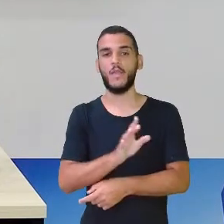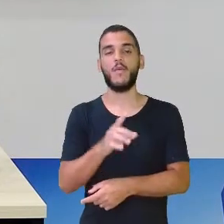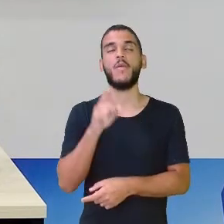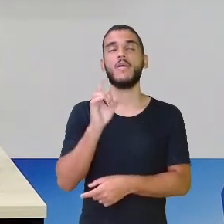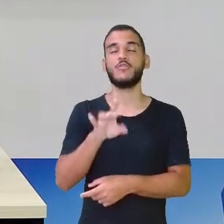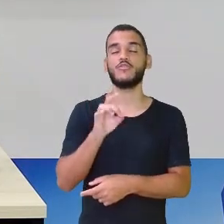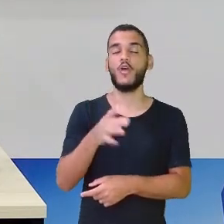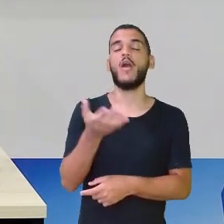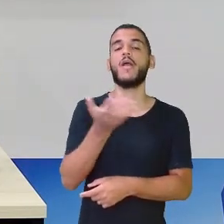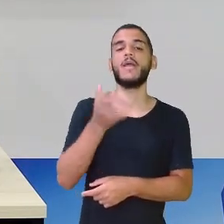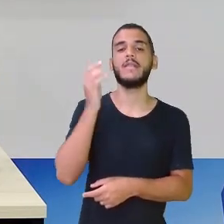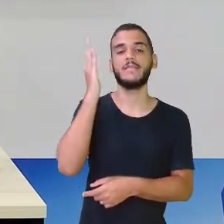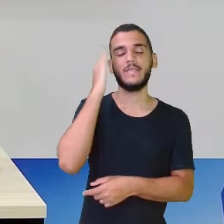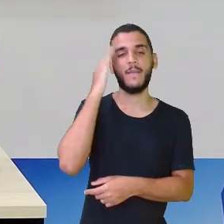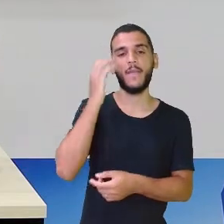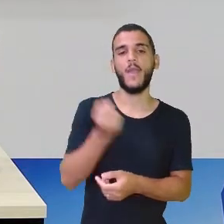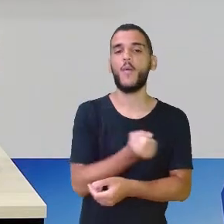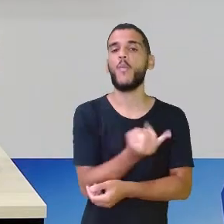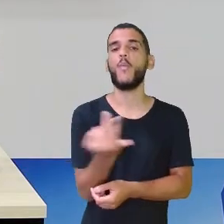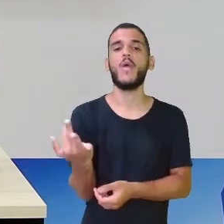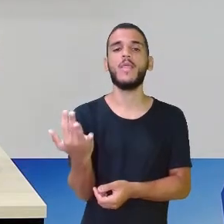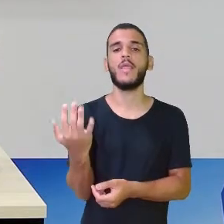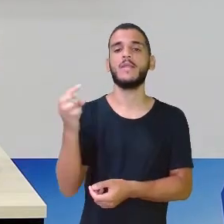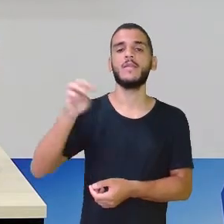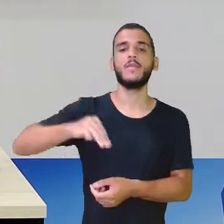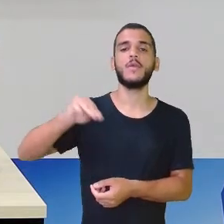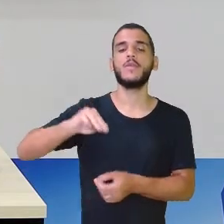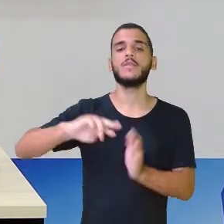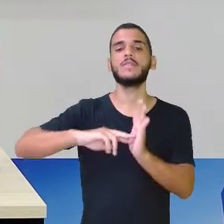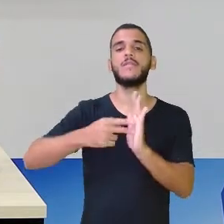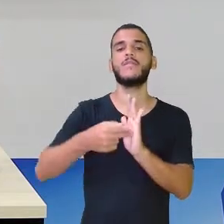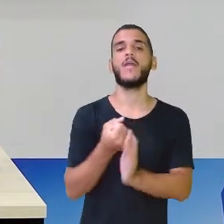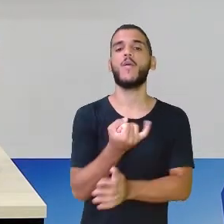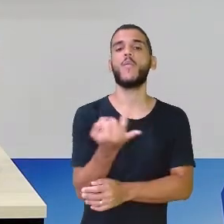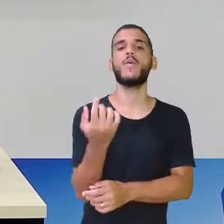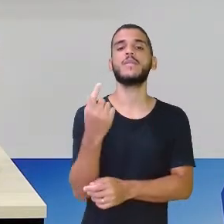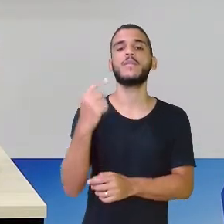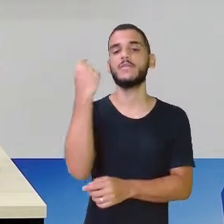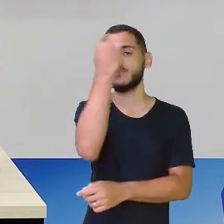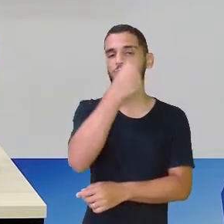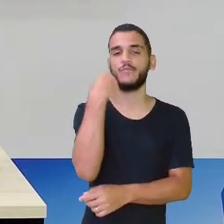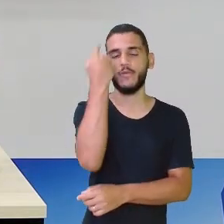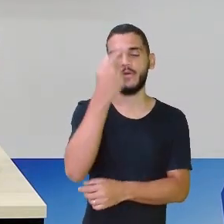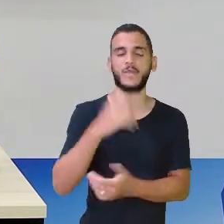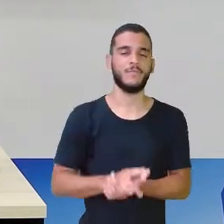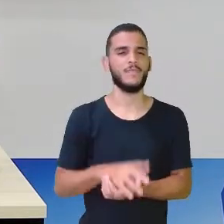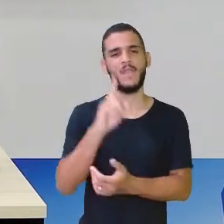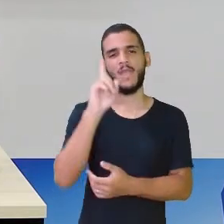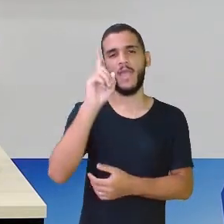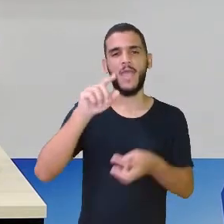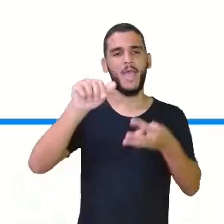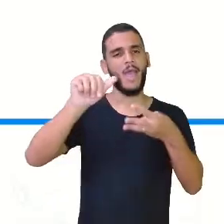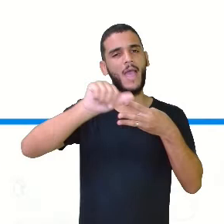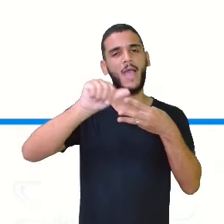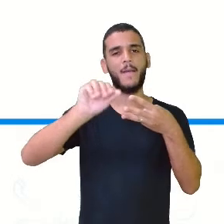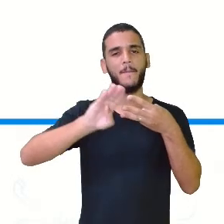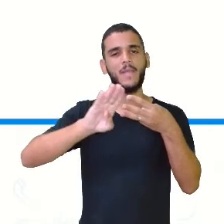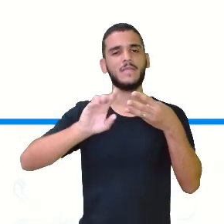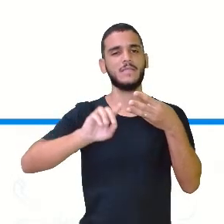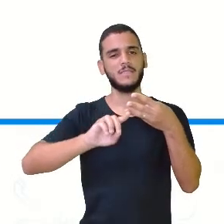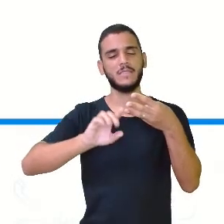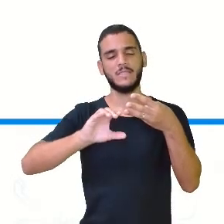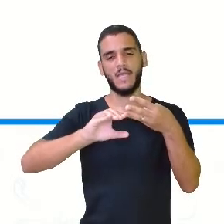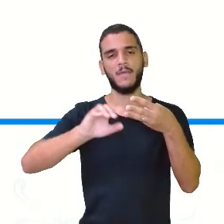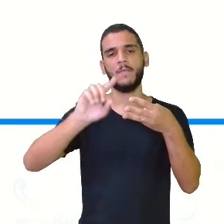Eu quero saber essa quantidade de minutos. Representa o quê? Uma hora? Representa duas horas? Ou